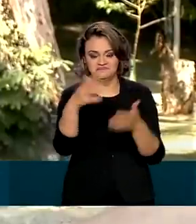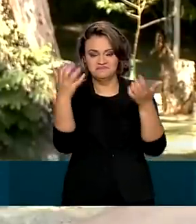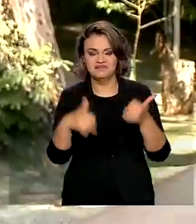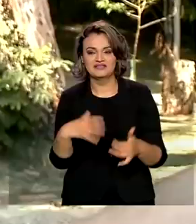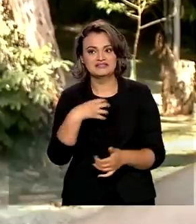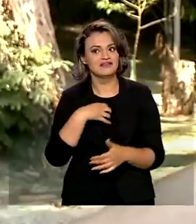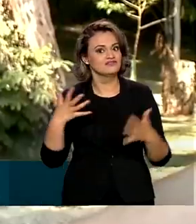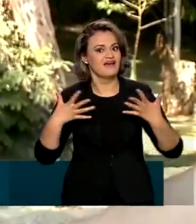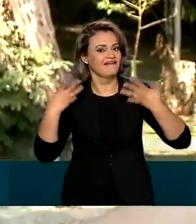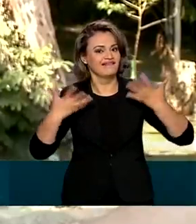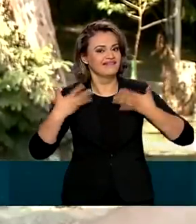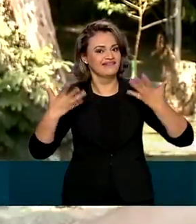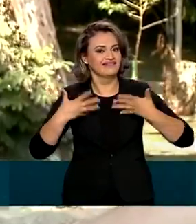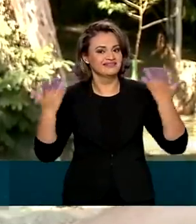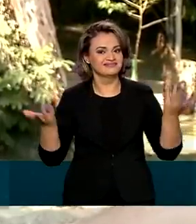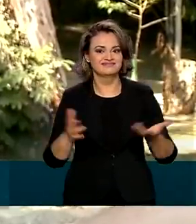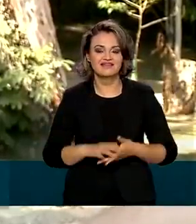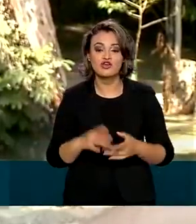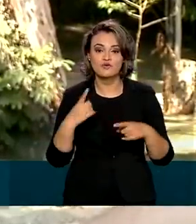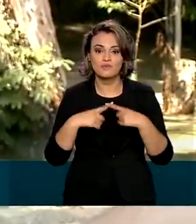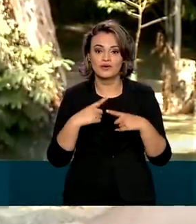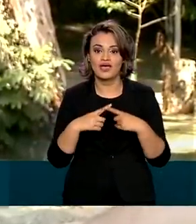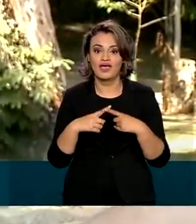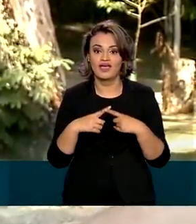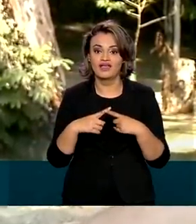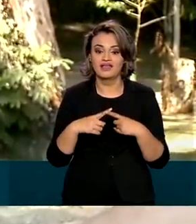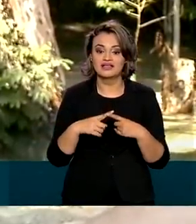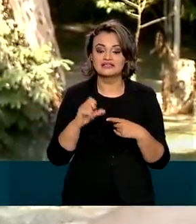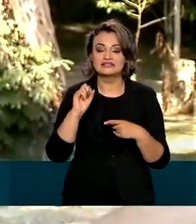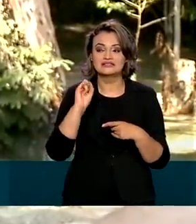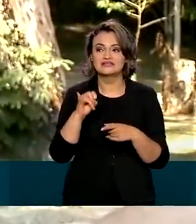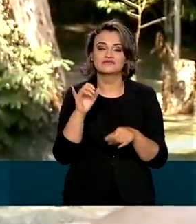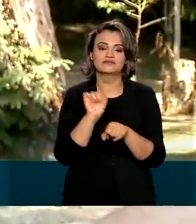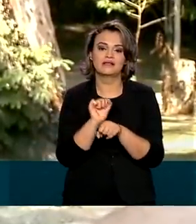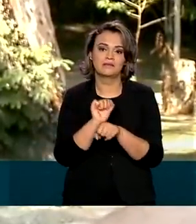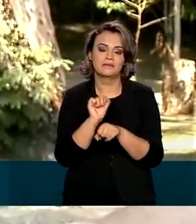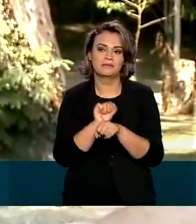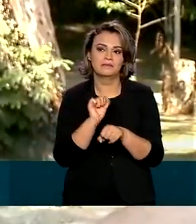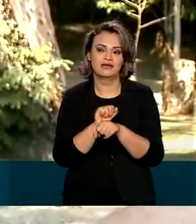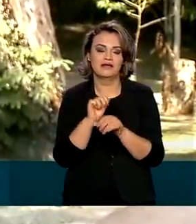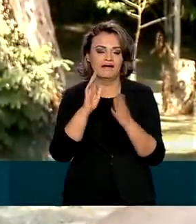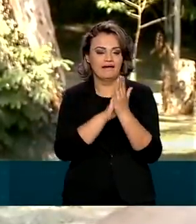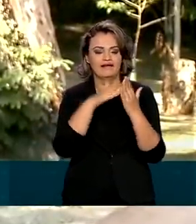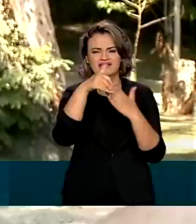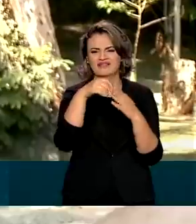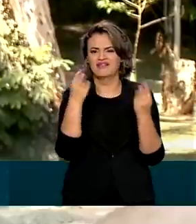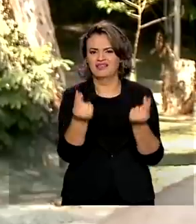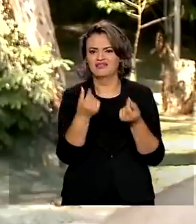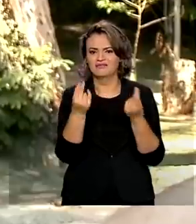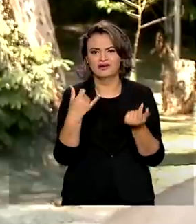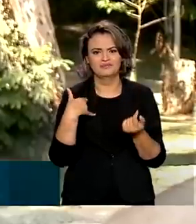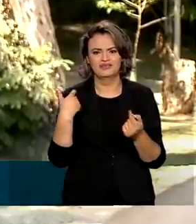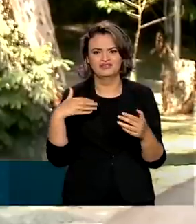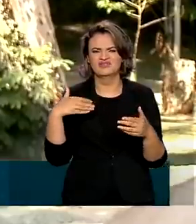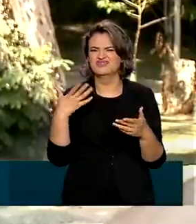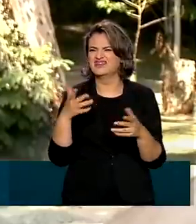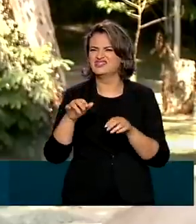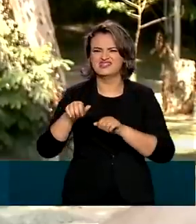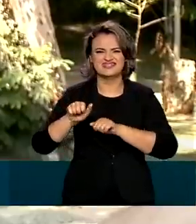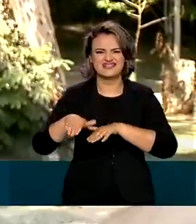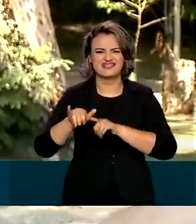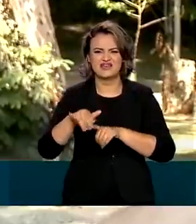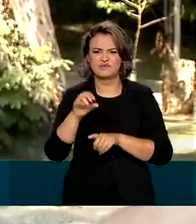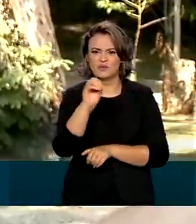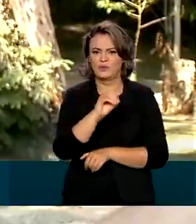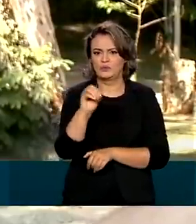alegria, entendeu? Porque se eu fosse esperar o calendário, ia demorar muito, acho que setembro, não